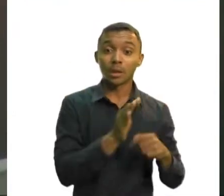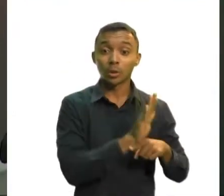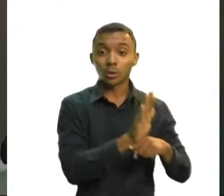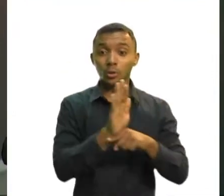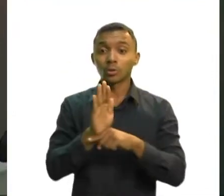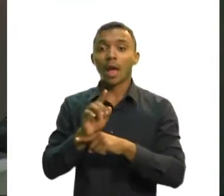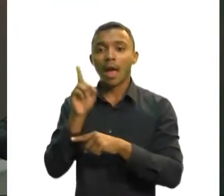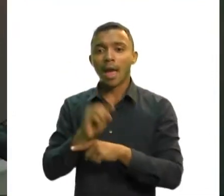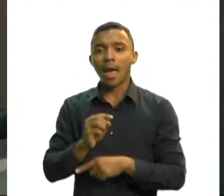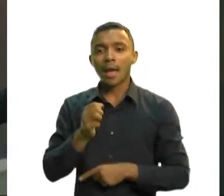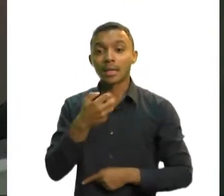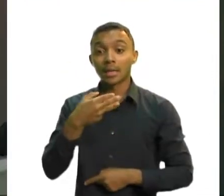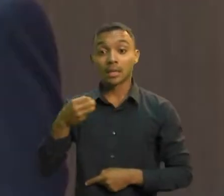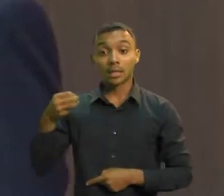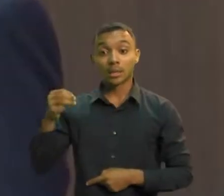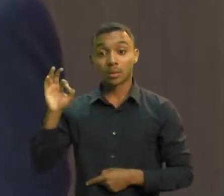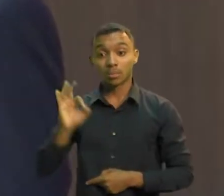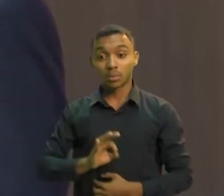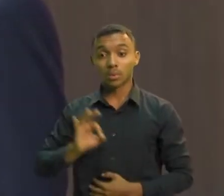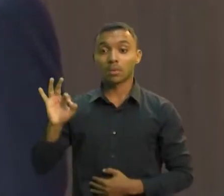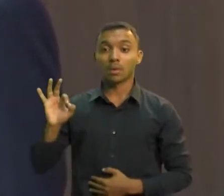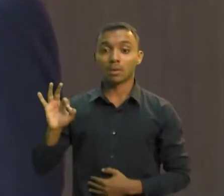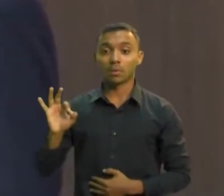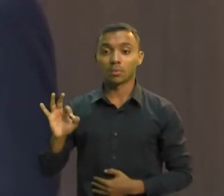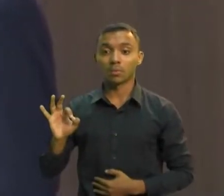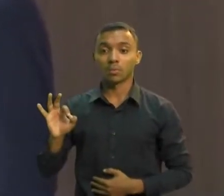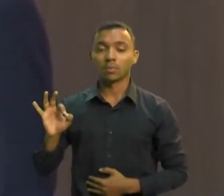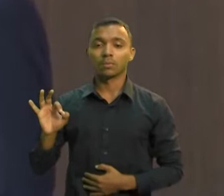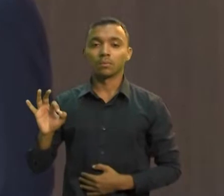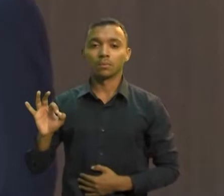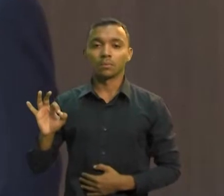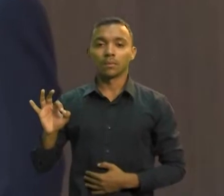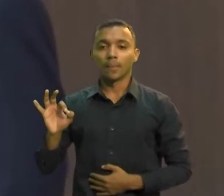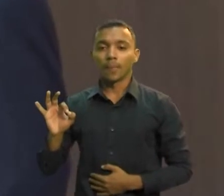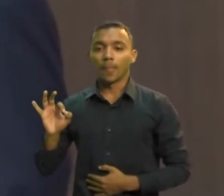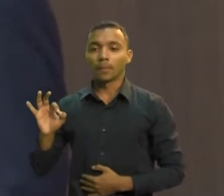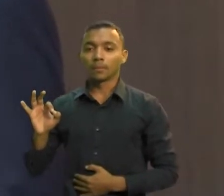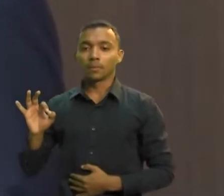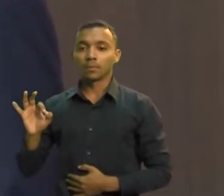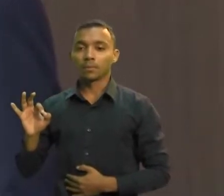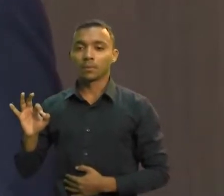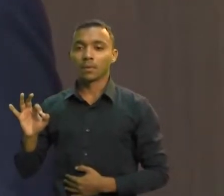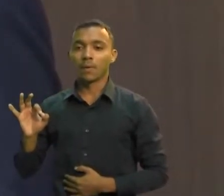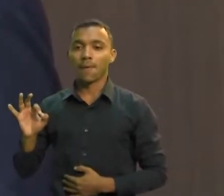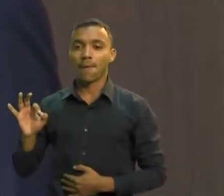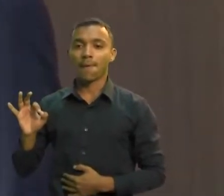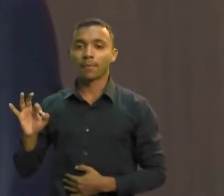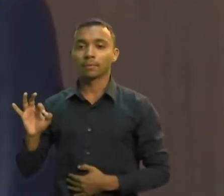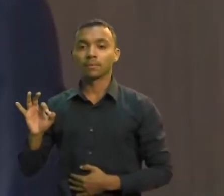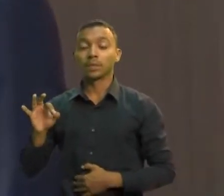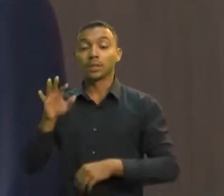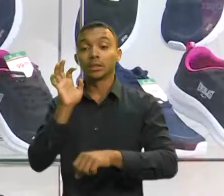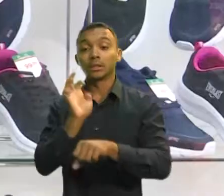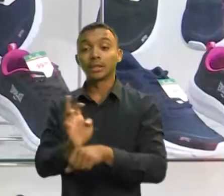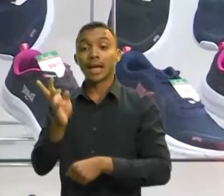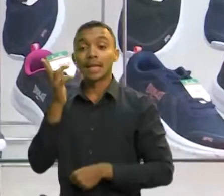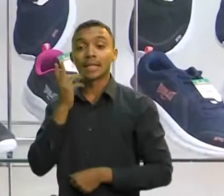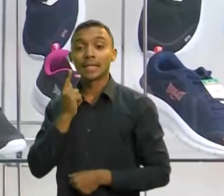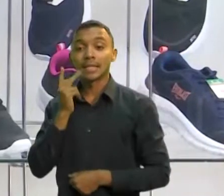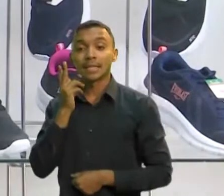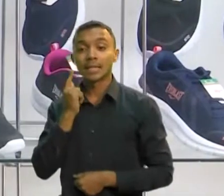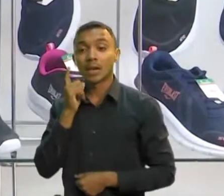em relação ao ano anterior. O fortalecimento da política econômica e fiscal deixou o Ceará com as contas em dia.